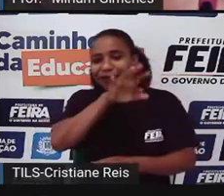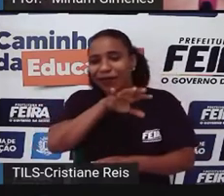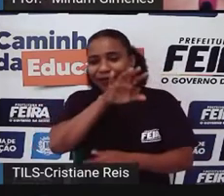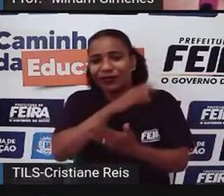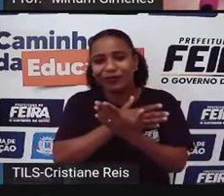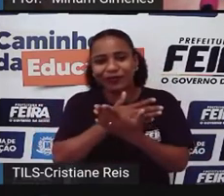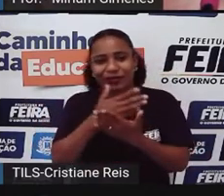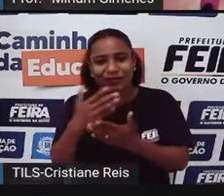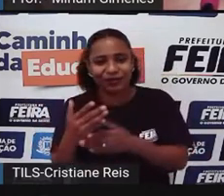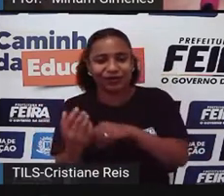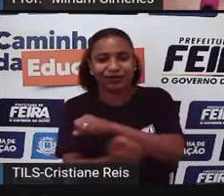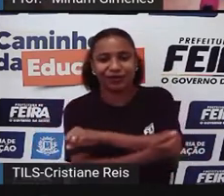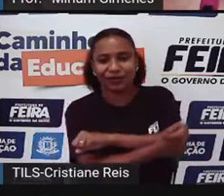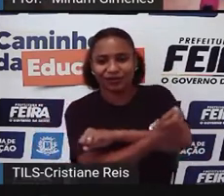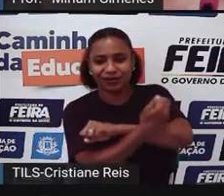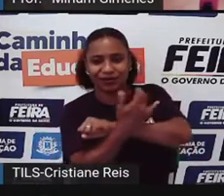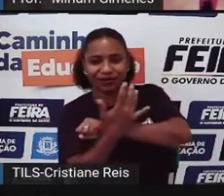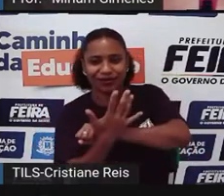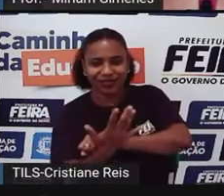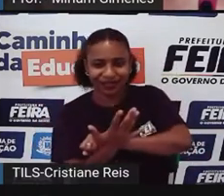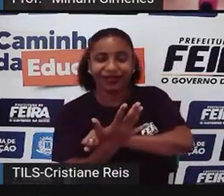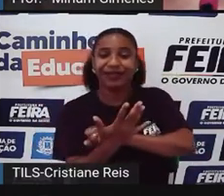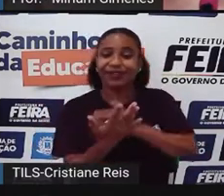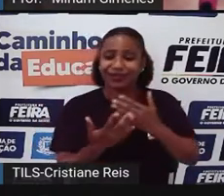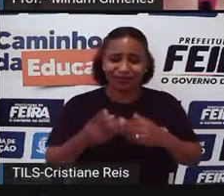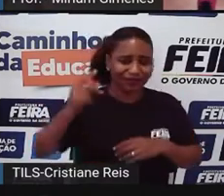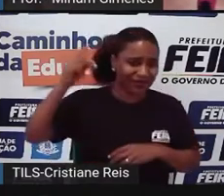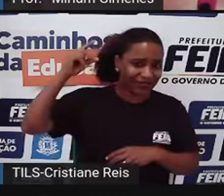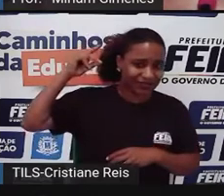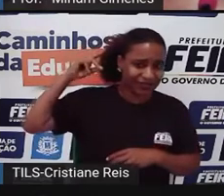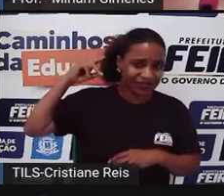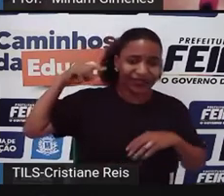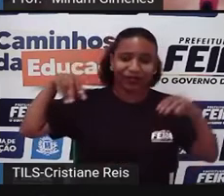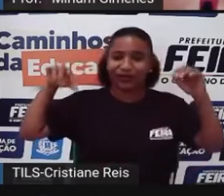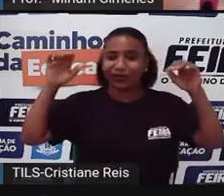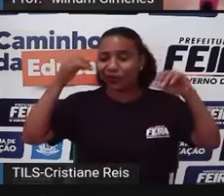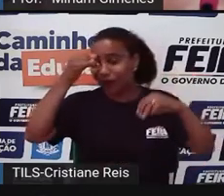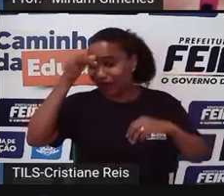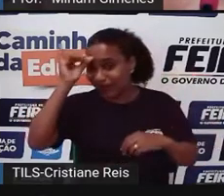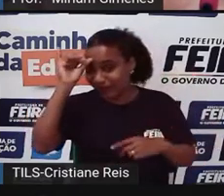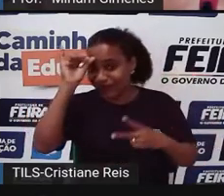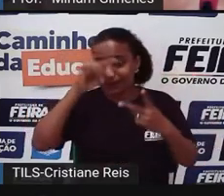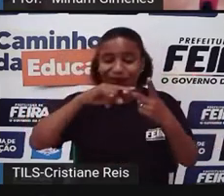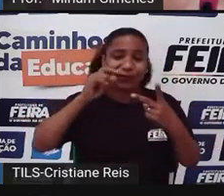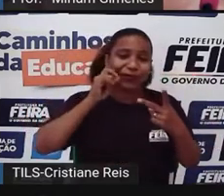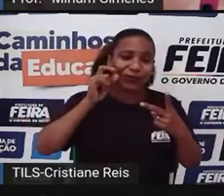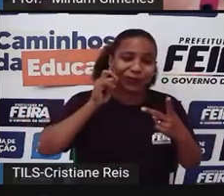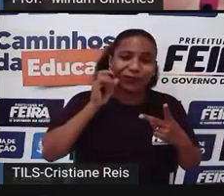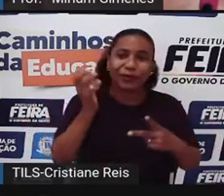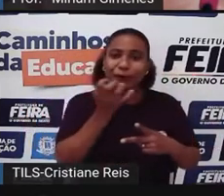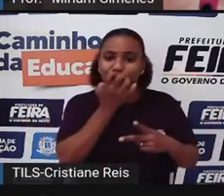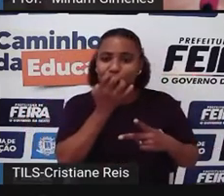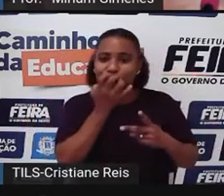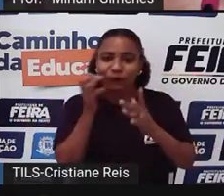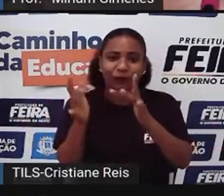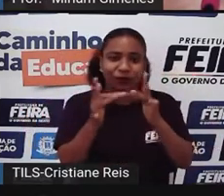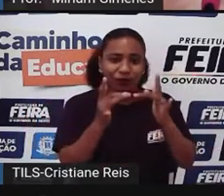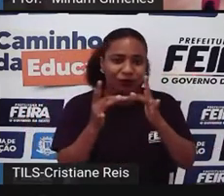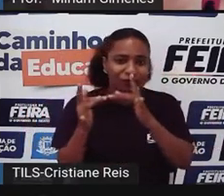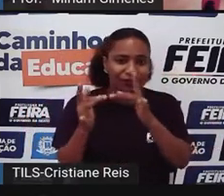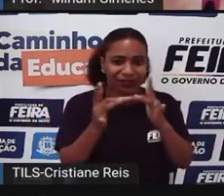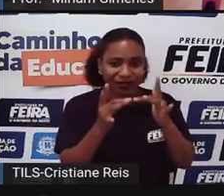Talvez até antes disso A gente foi domesticando Gado Cães Gatos Para algumas pessoas